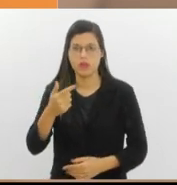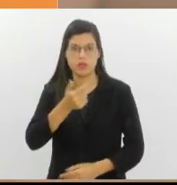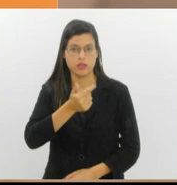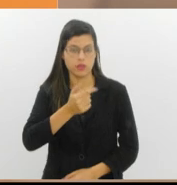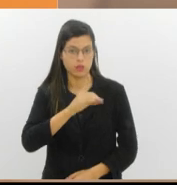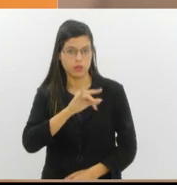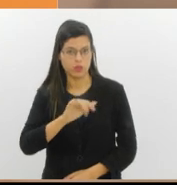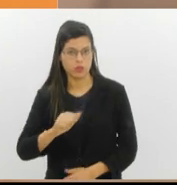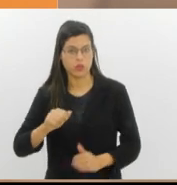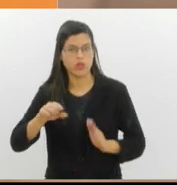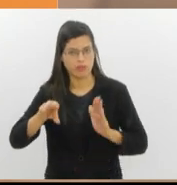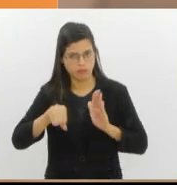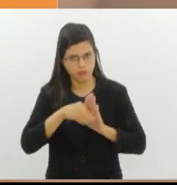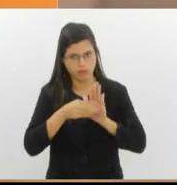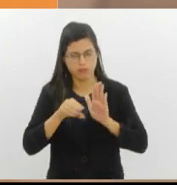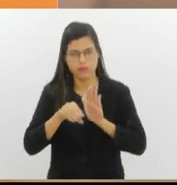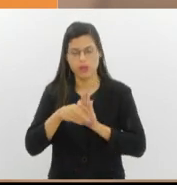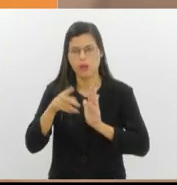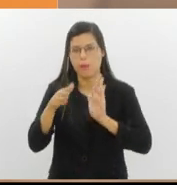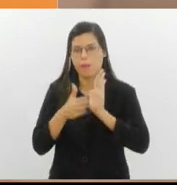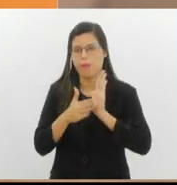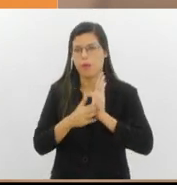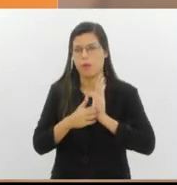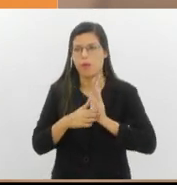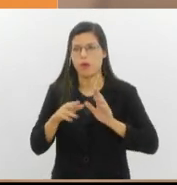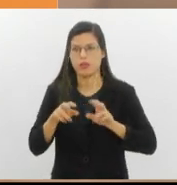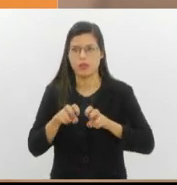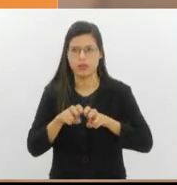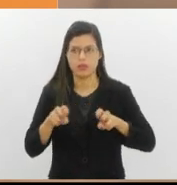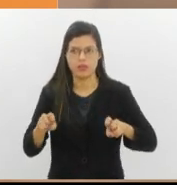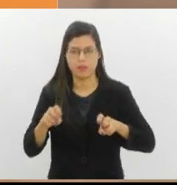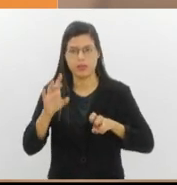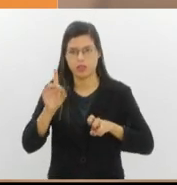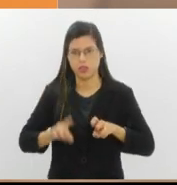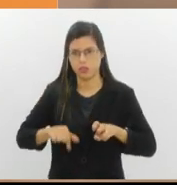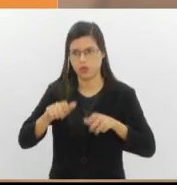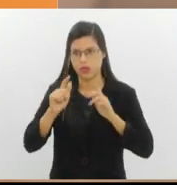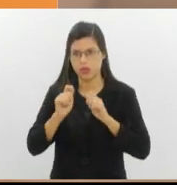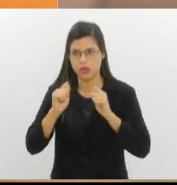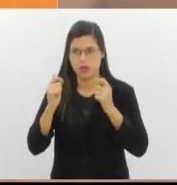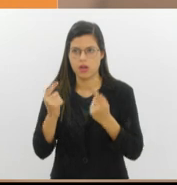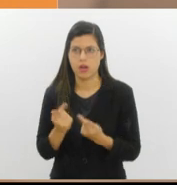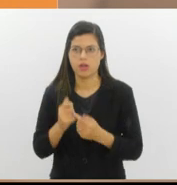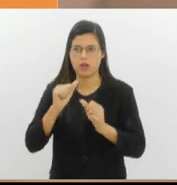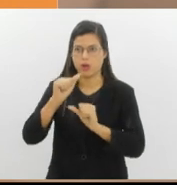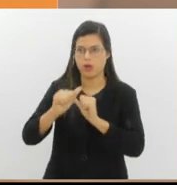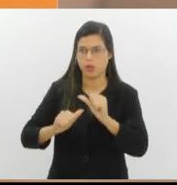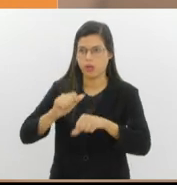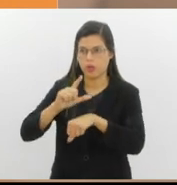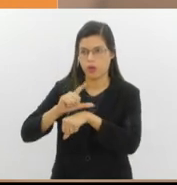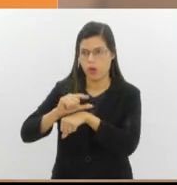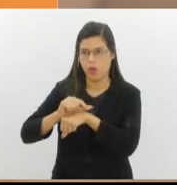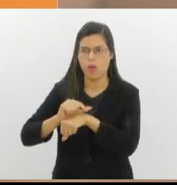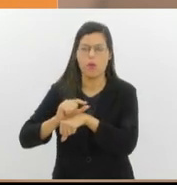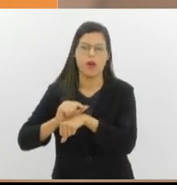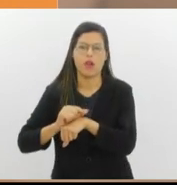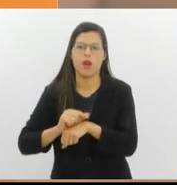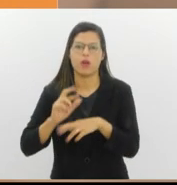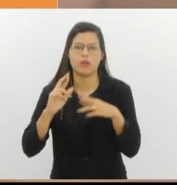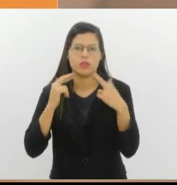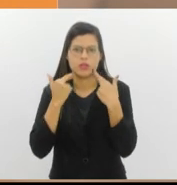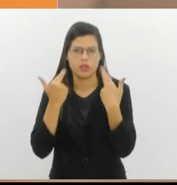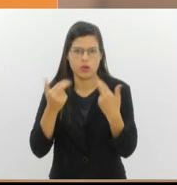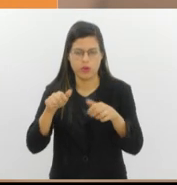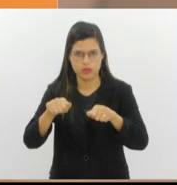para o recebimento de emendas, uma proposta da mesa diretora da Alerje, que altera o horário das sessões plenárias das quintas-feiras.